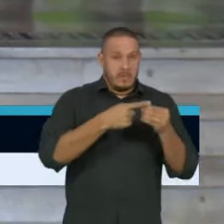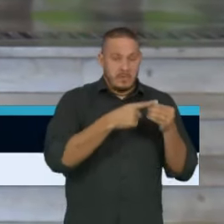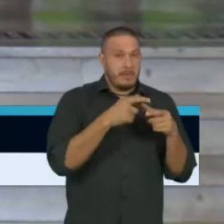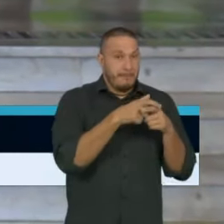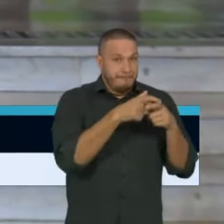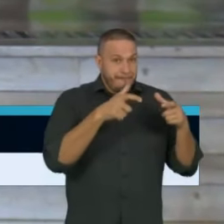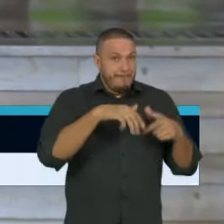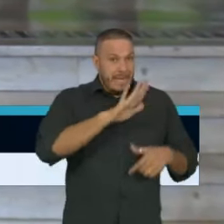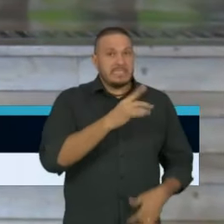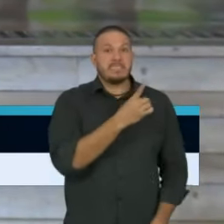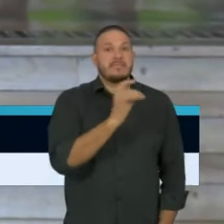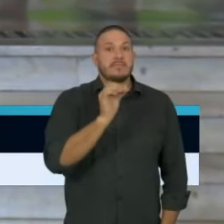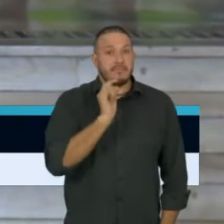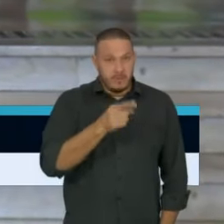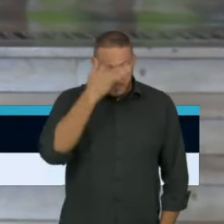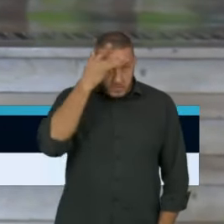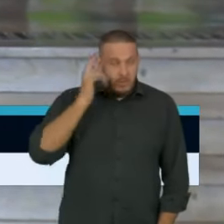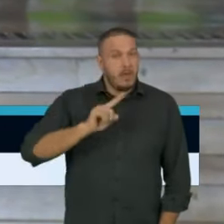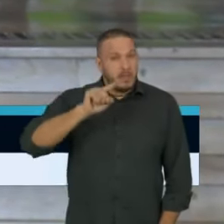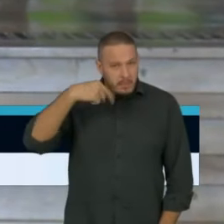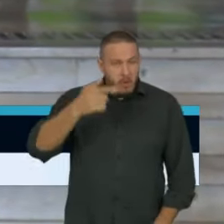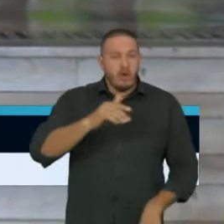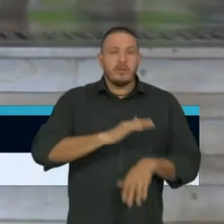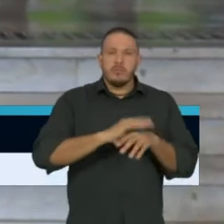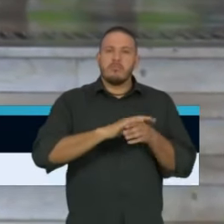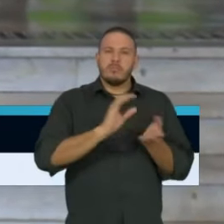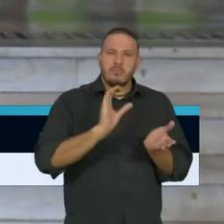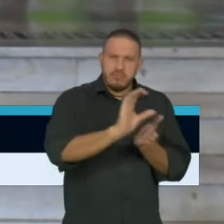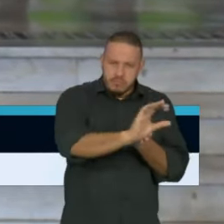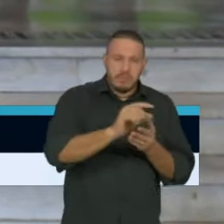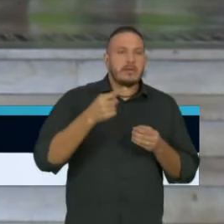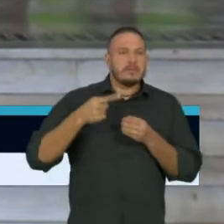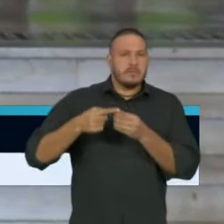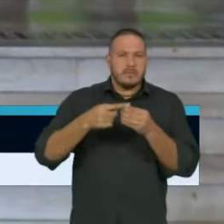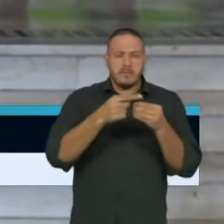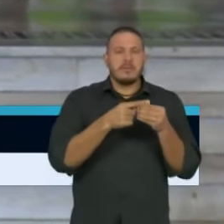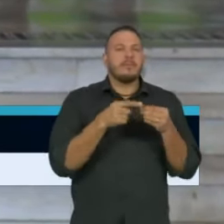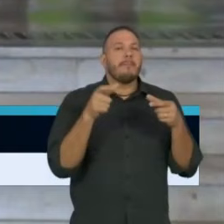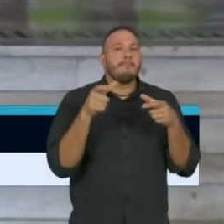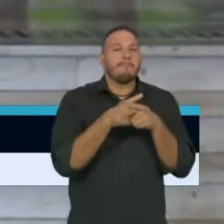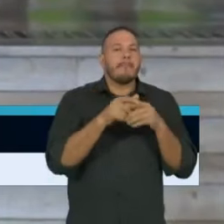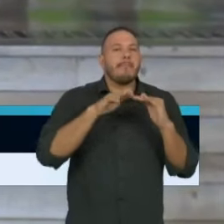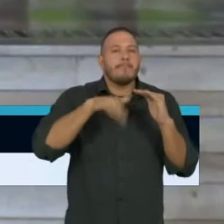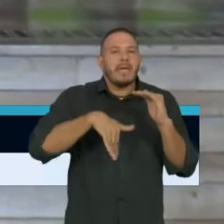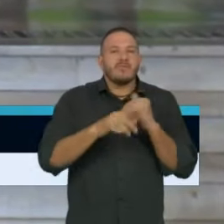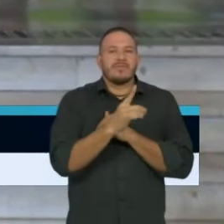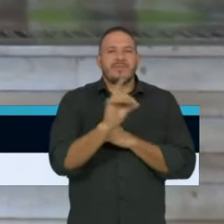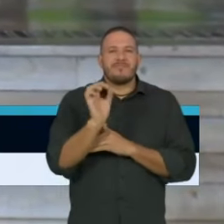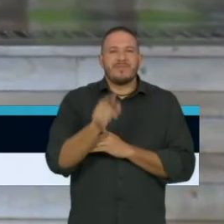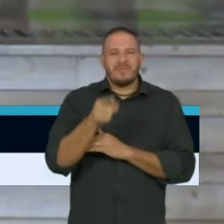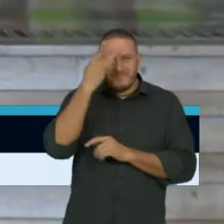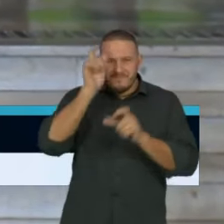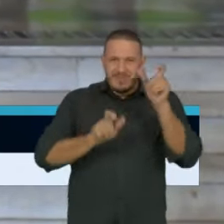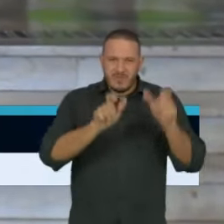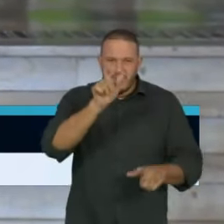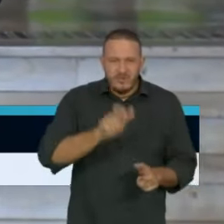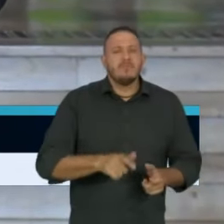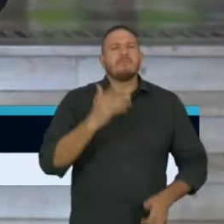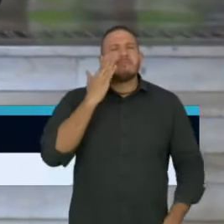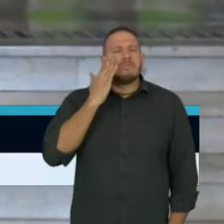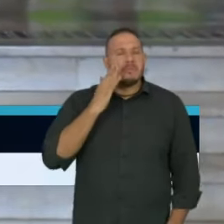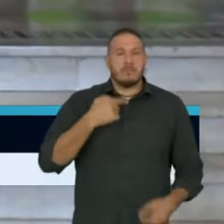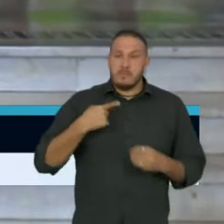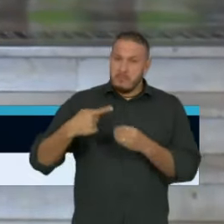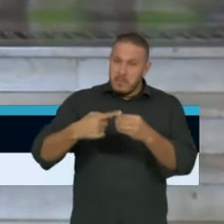Logo em seguida, um aporte de recursos para municípios com menos de 100 mil habitantes. Isto é uma lógica. Os